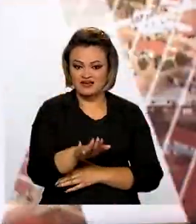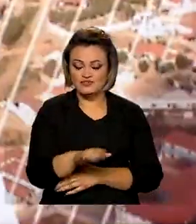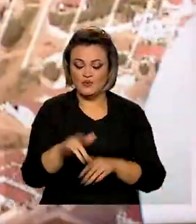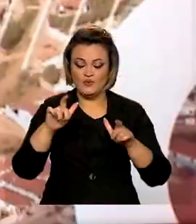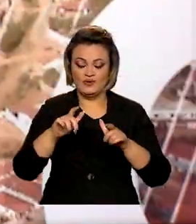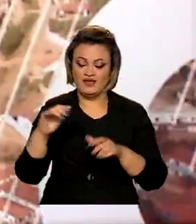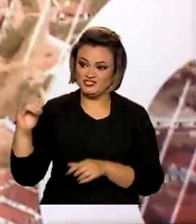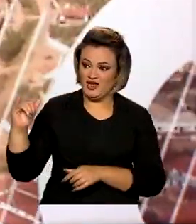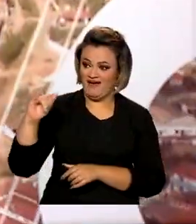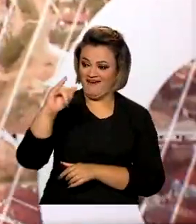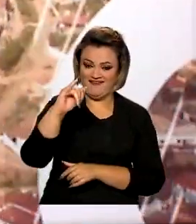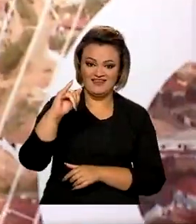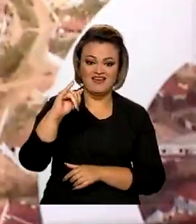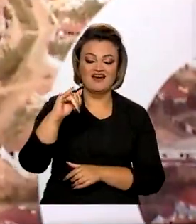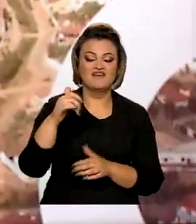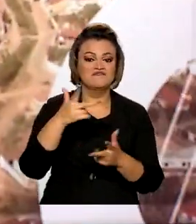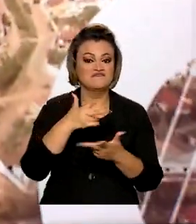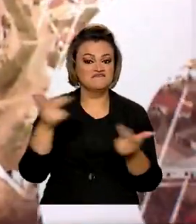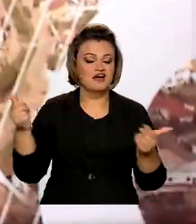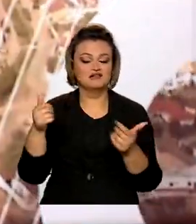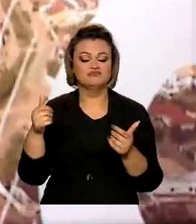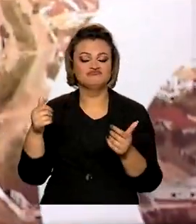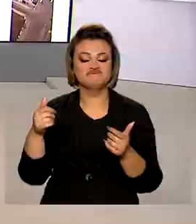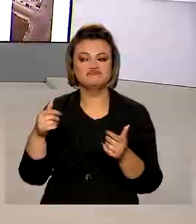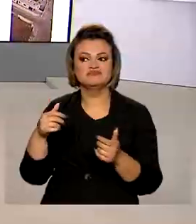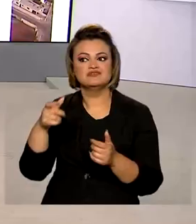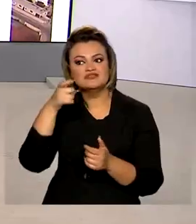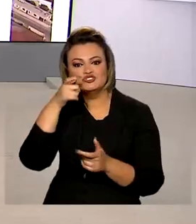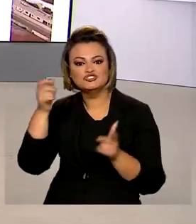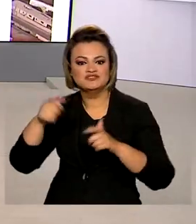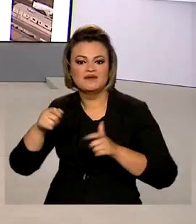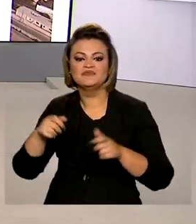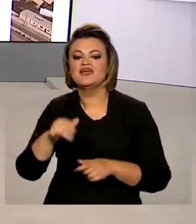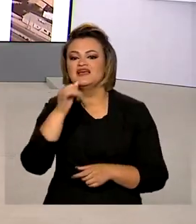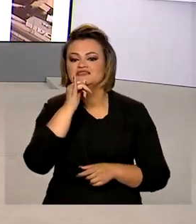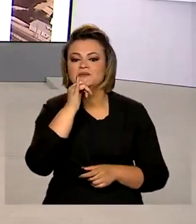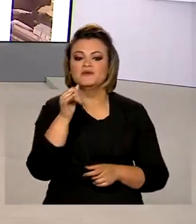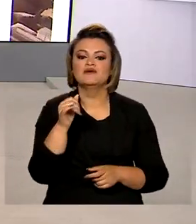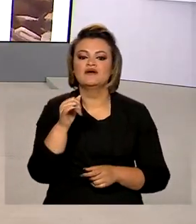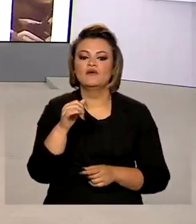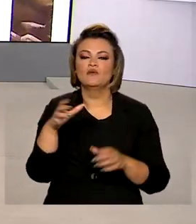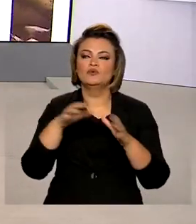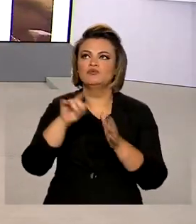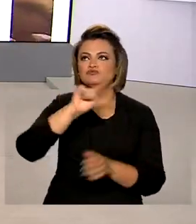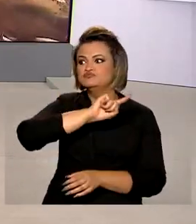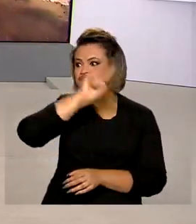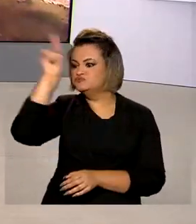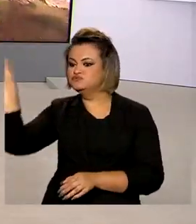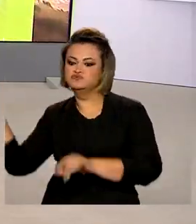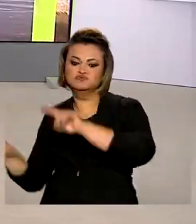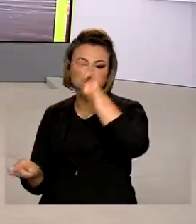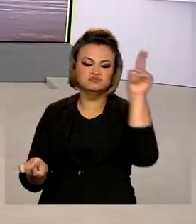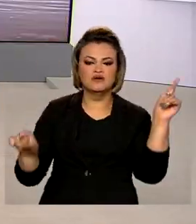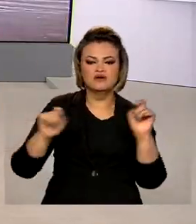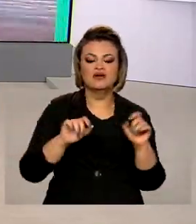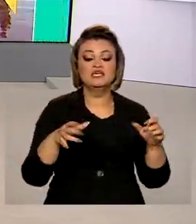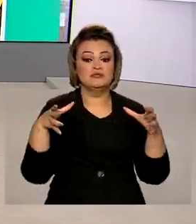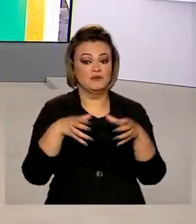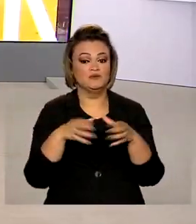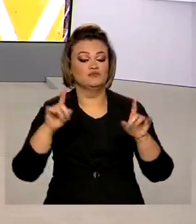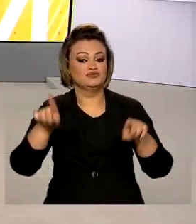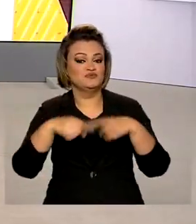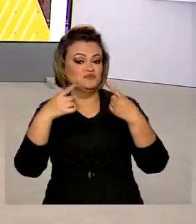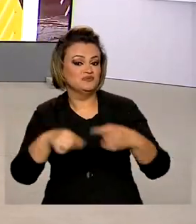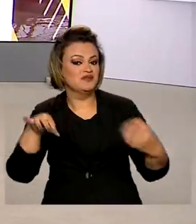aérea terá várias atividades abertas ao público. Entre as apresentações, a Esquadrilha da Fumaça e um show da Orquestra